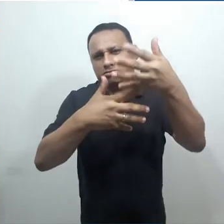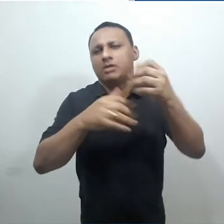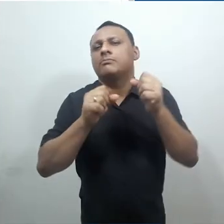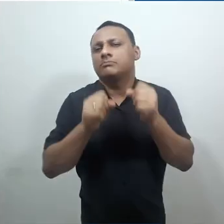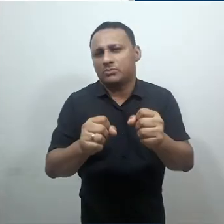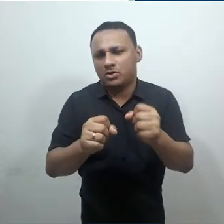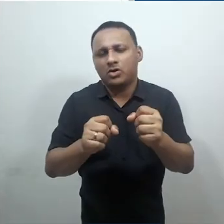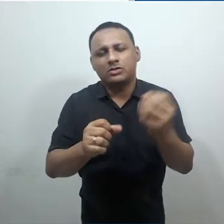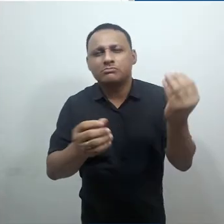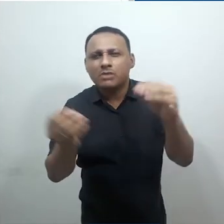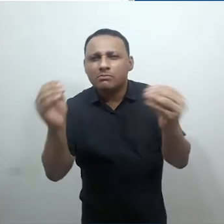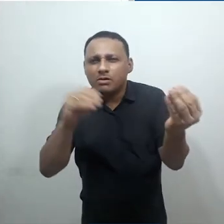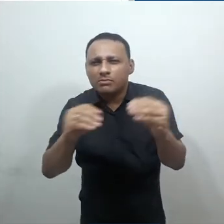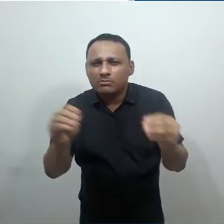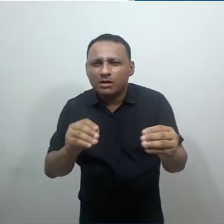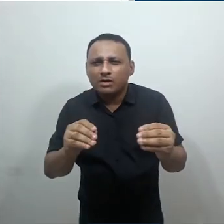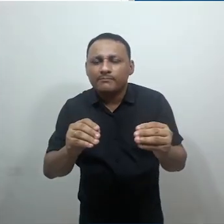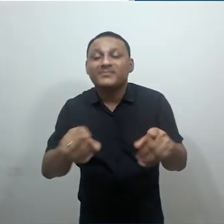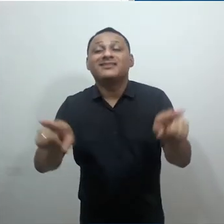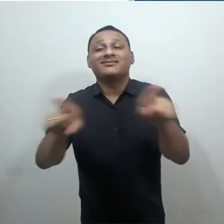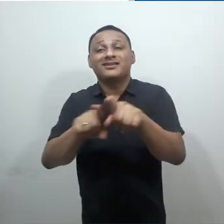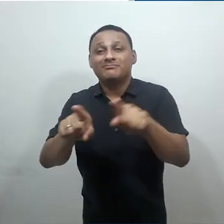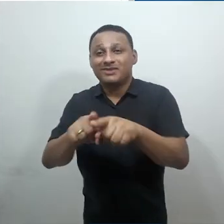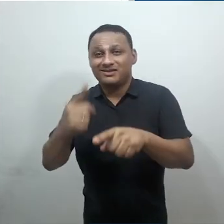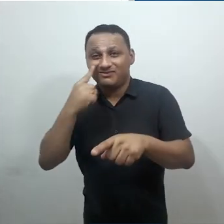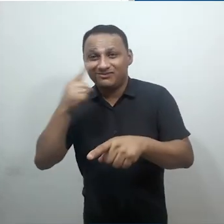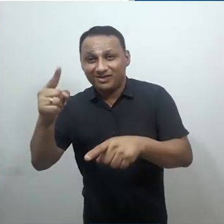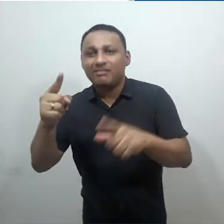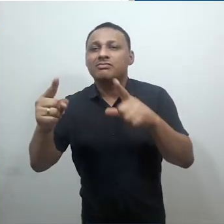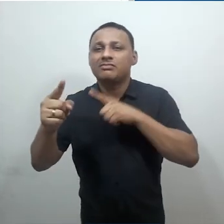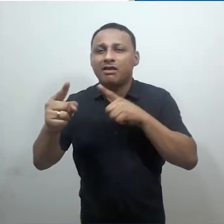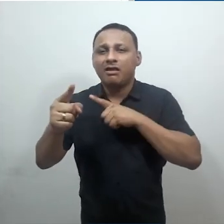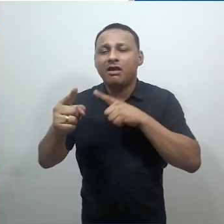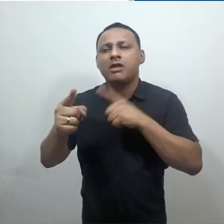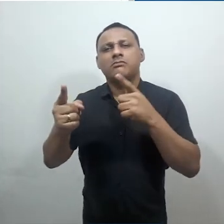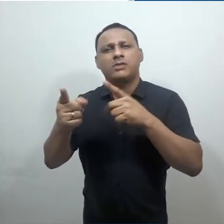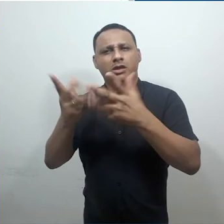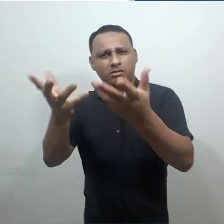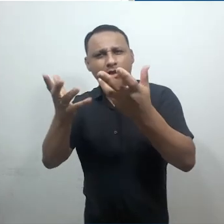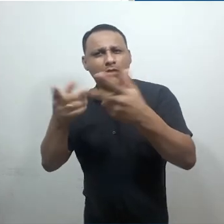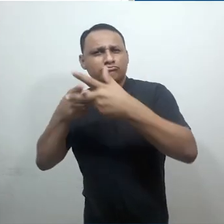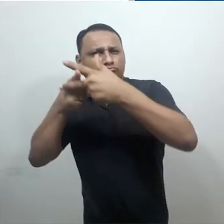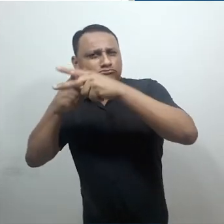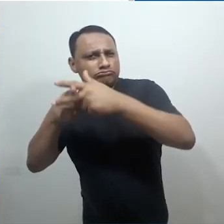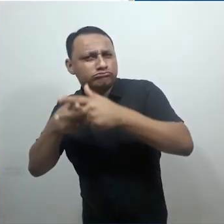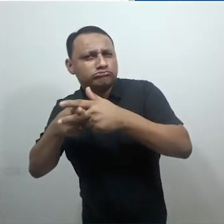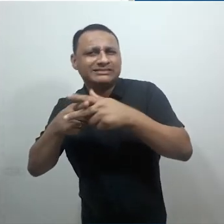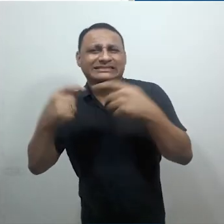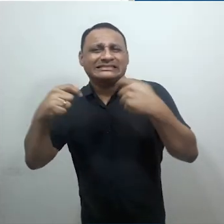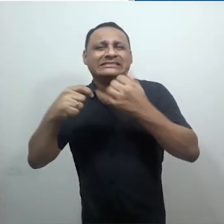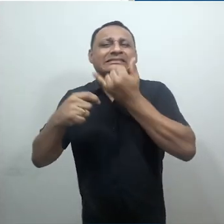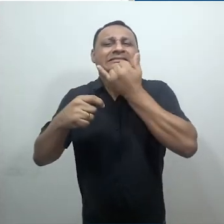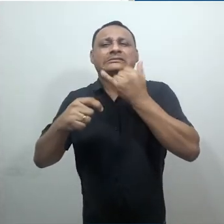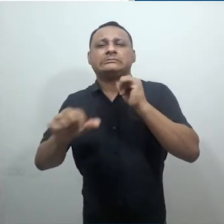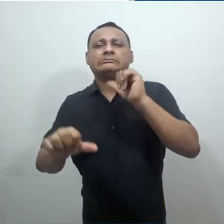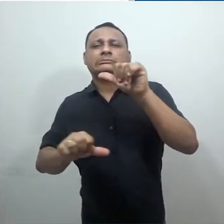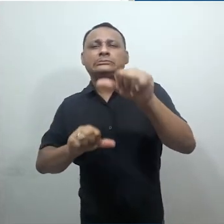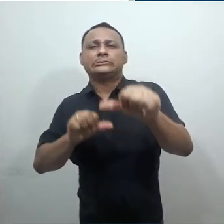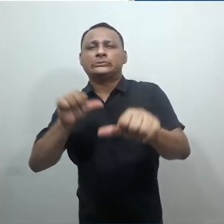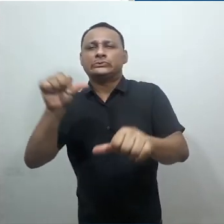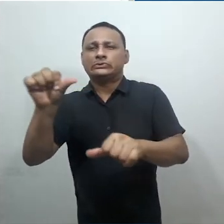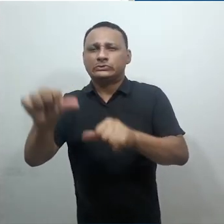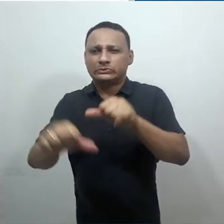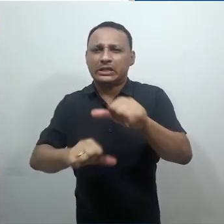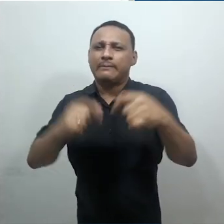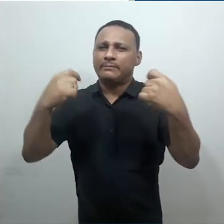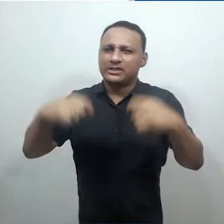Agora, também tem os botões de editar o arquivo, caso seja necessário efetuar mudanças no arquivo. Ou